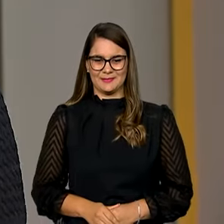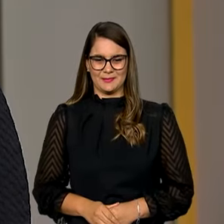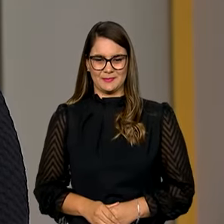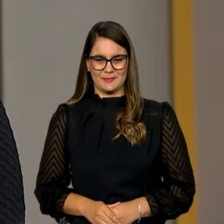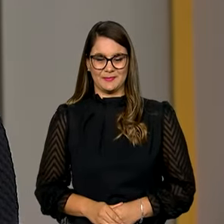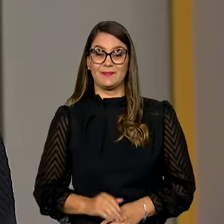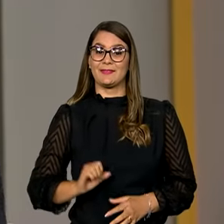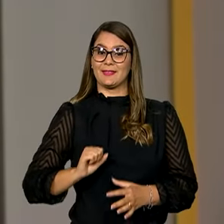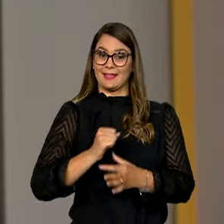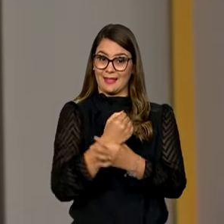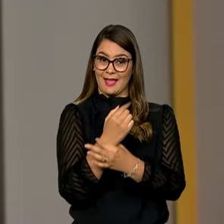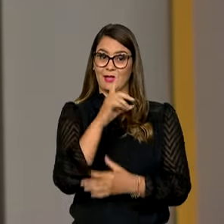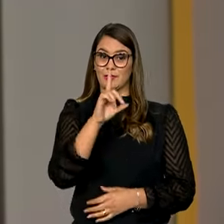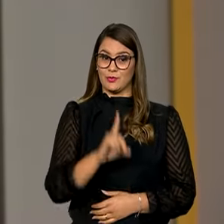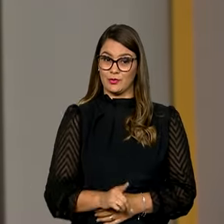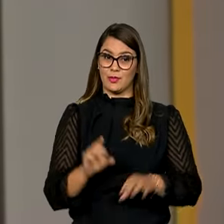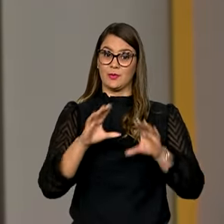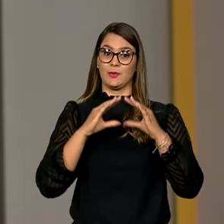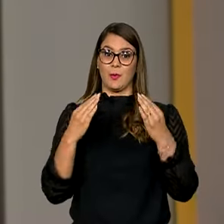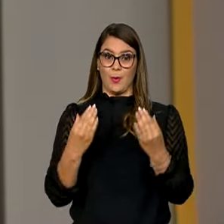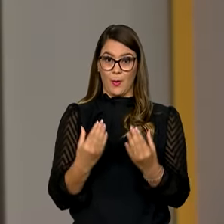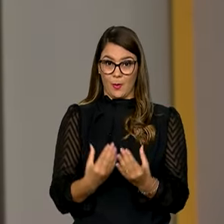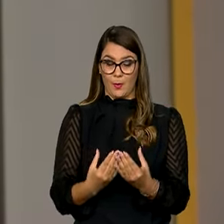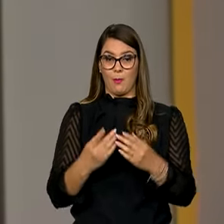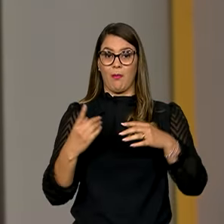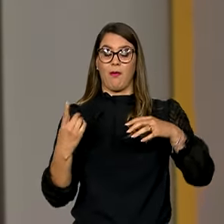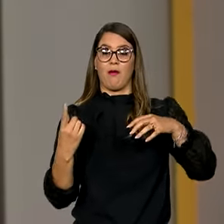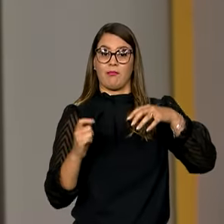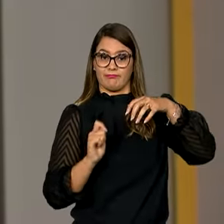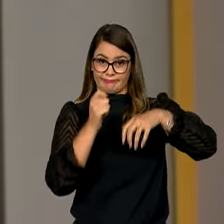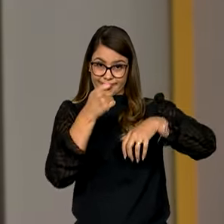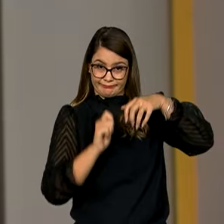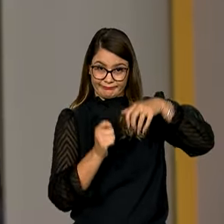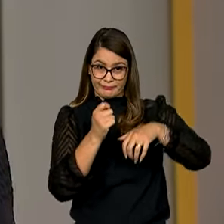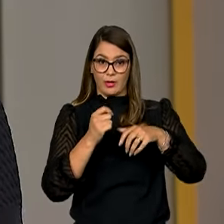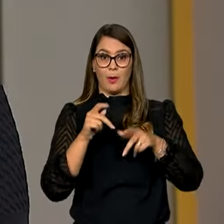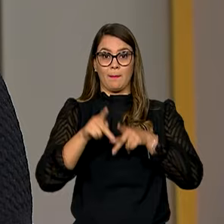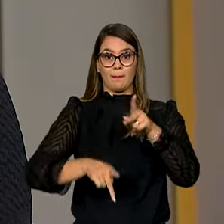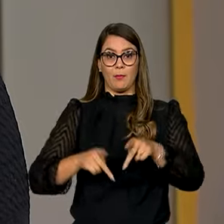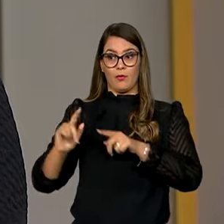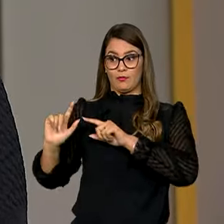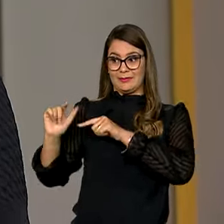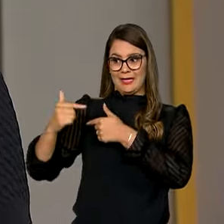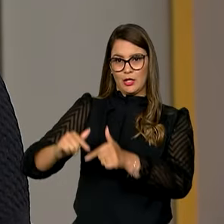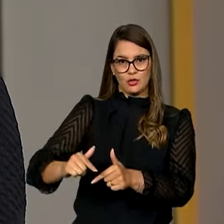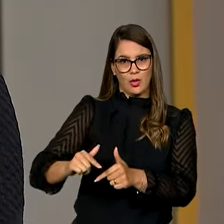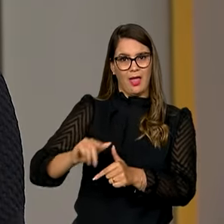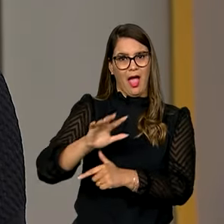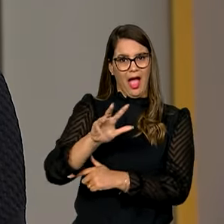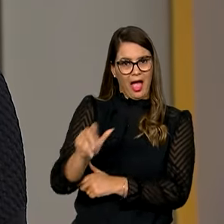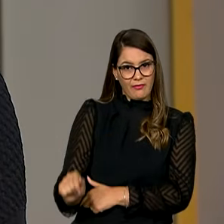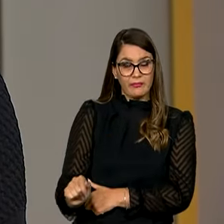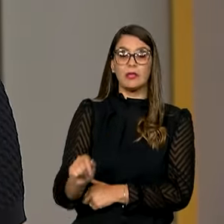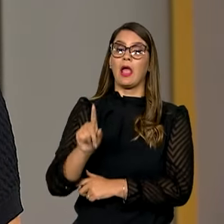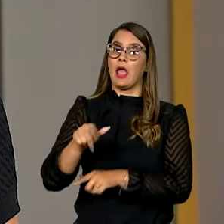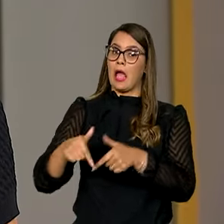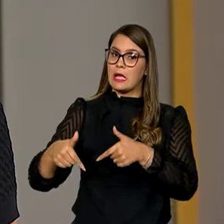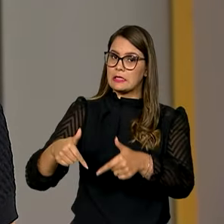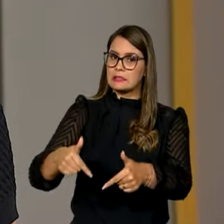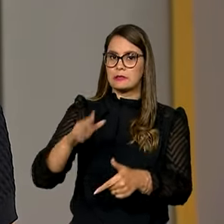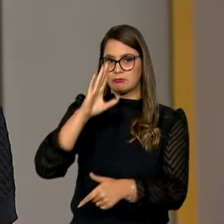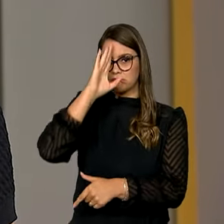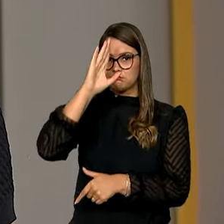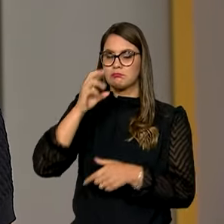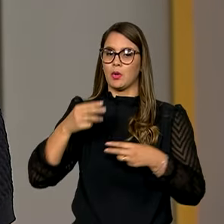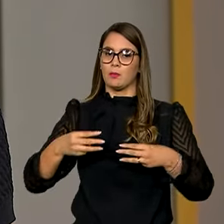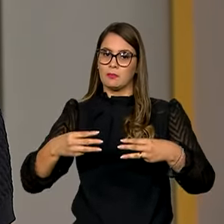Garantir os direitos de comunidades quilombolas e de povos tradicionais de matriz africana tem sido uma das ações centrais